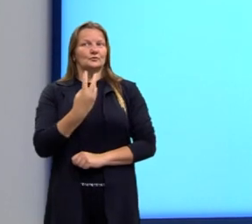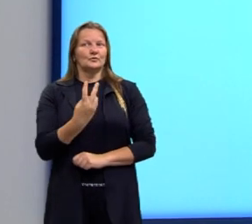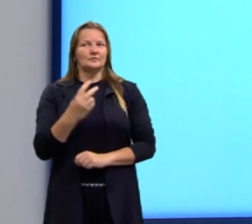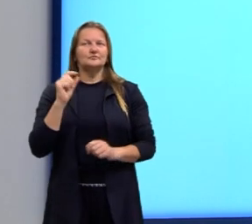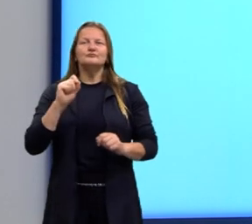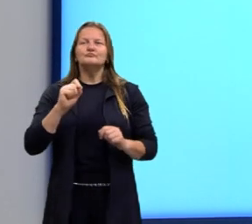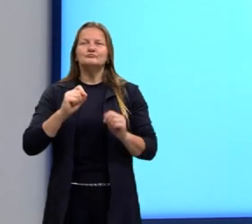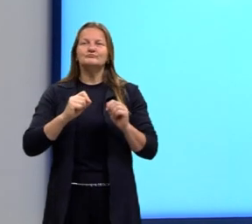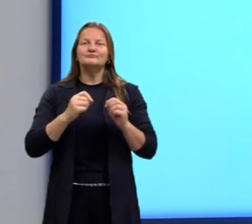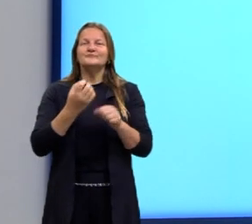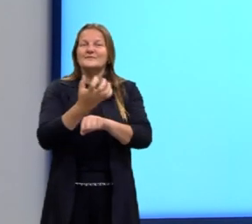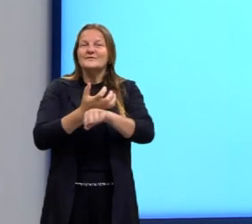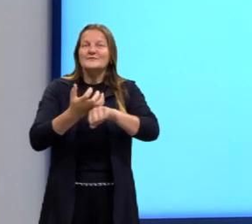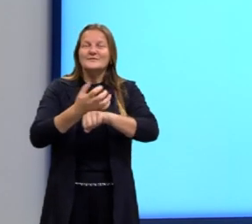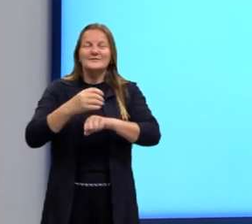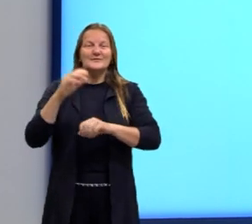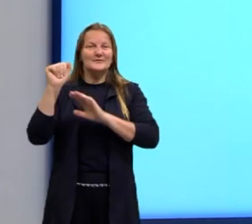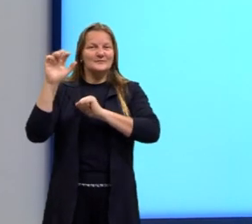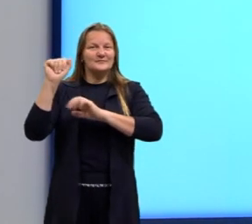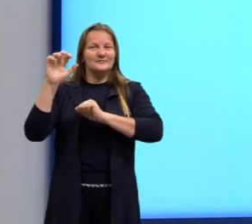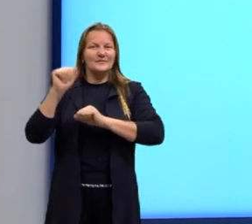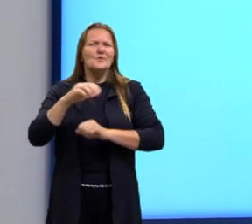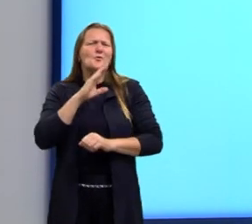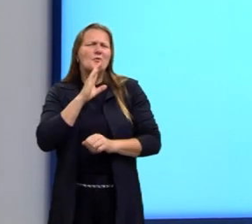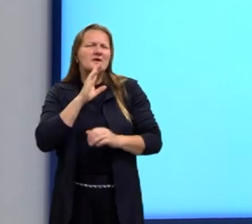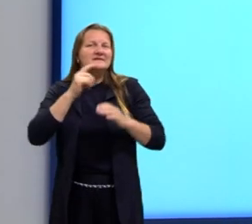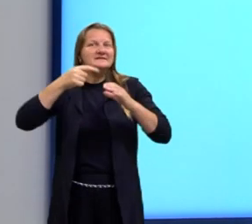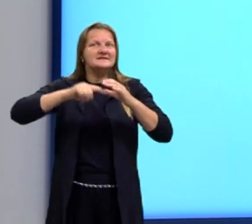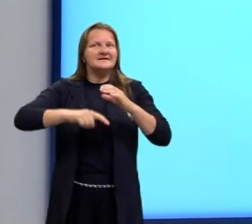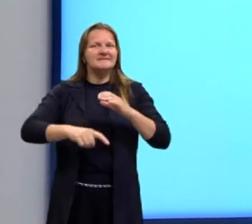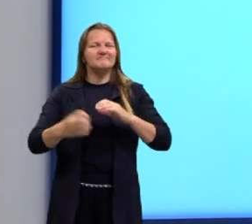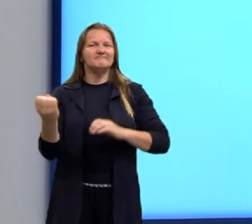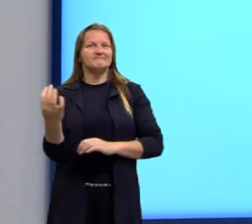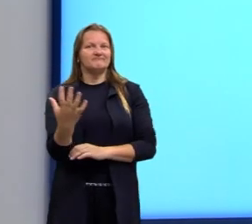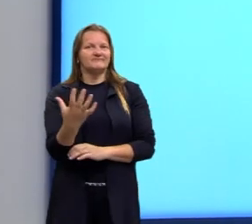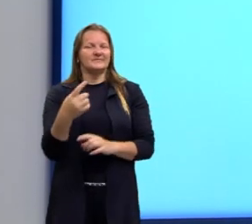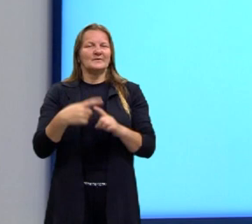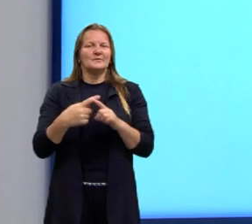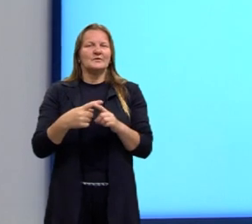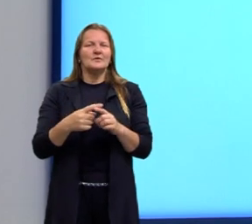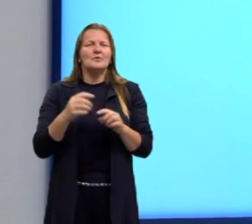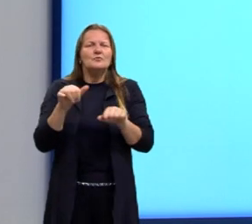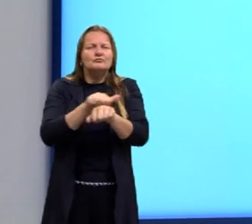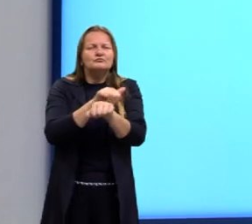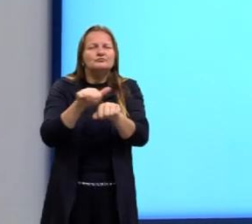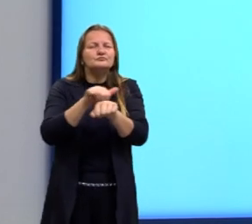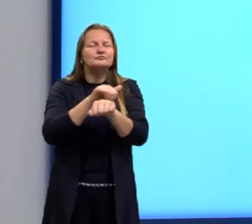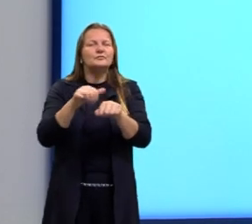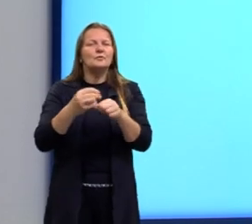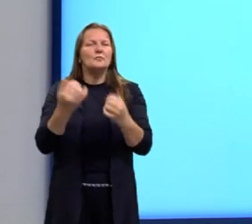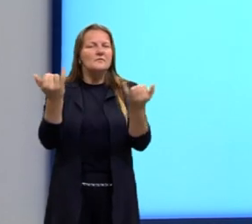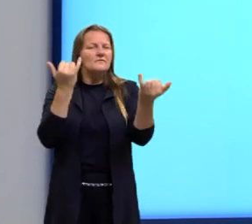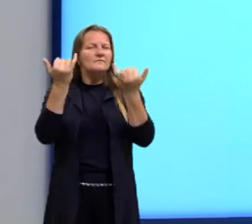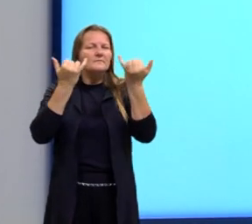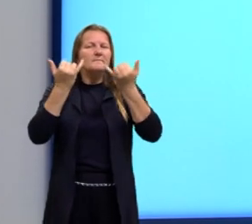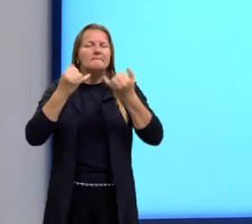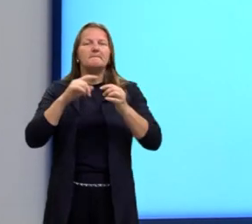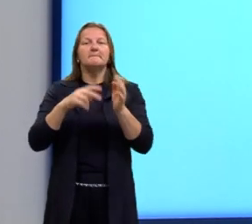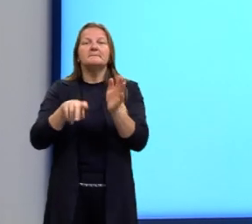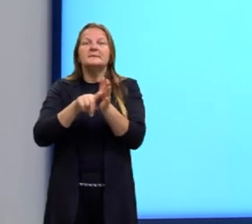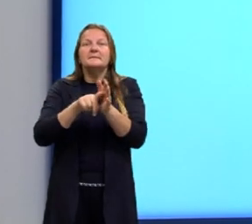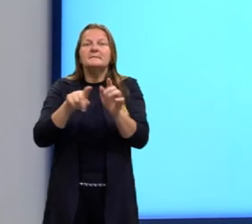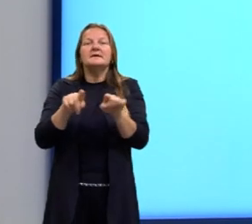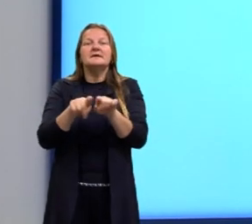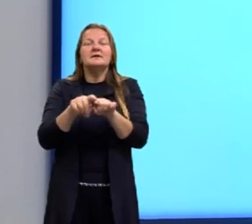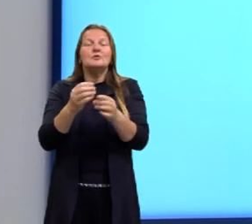componente. Conhecer e usar línguas estrangeiras modernas como instrumento de acesso à informação e às outras culturas e